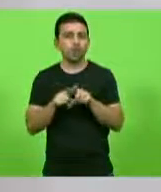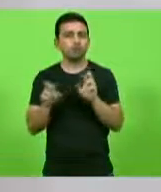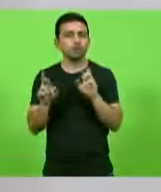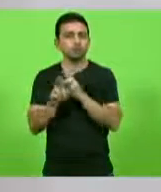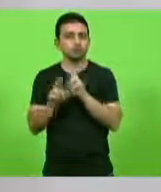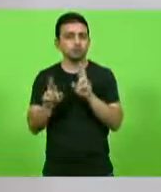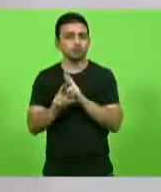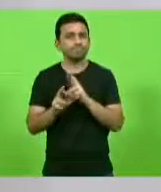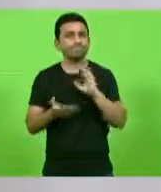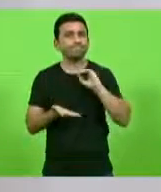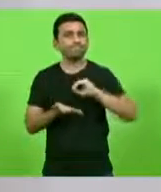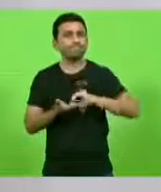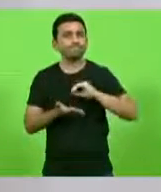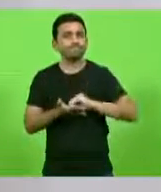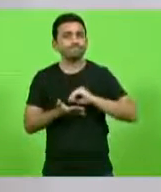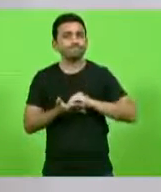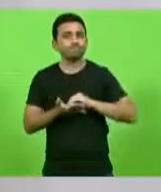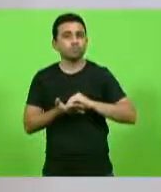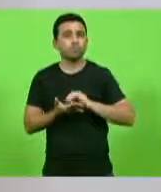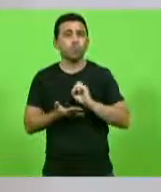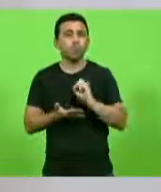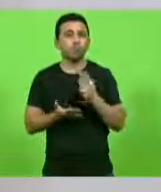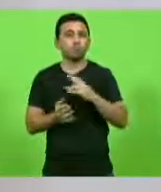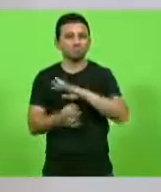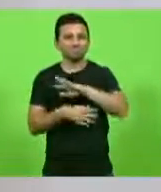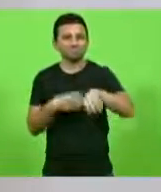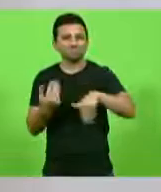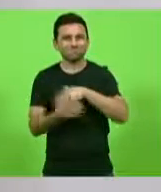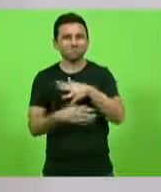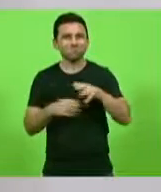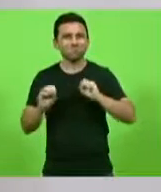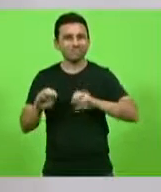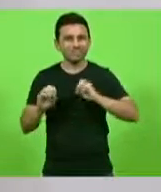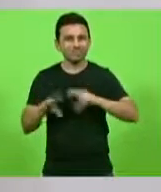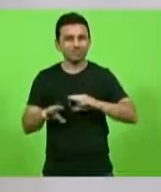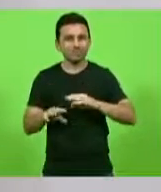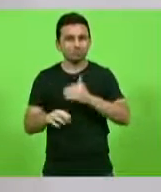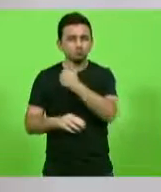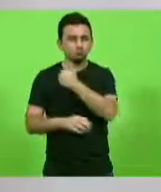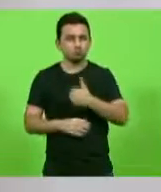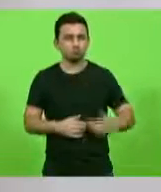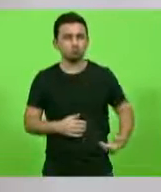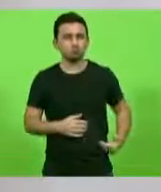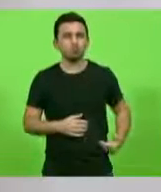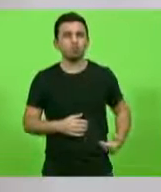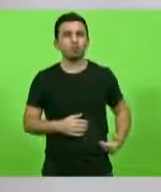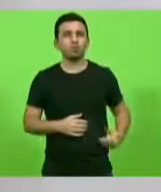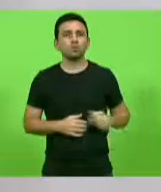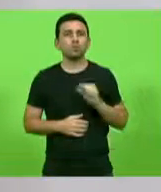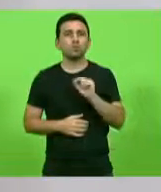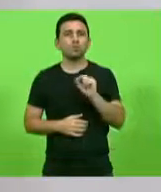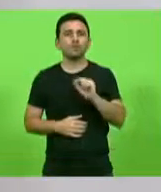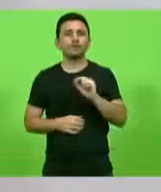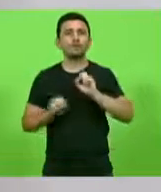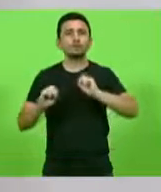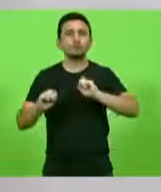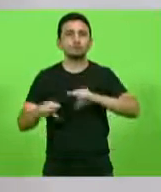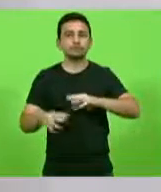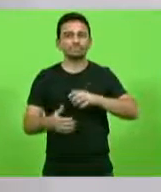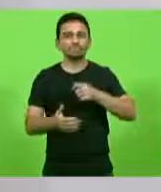falta ou o caos no ensino público também à doutrinação,